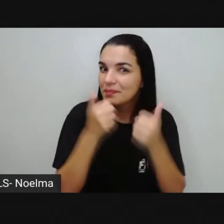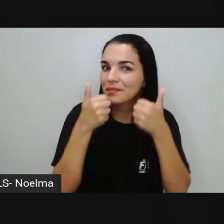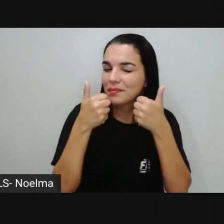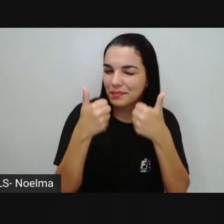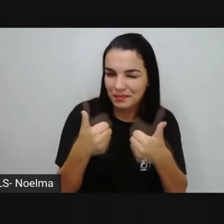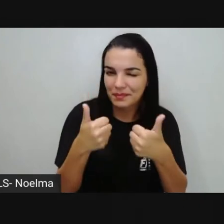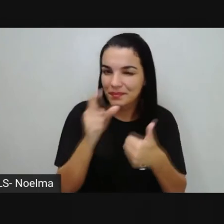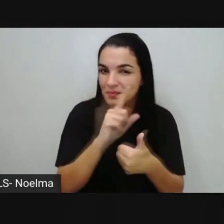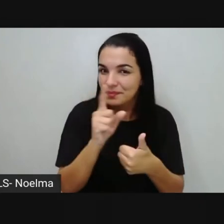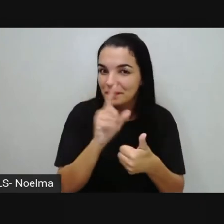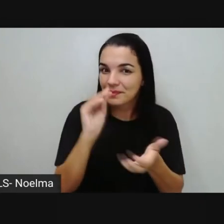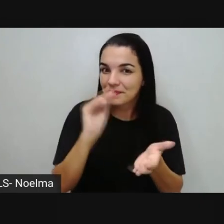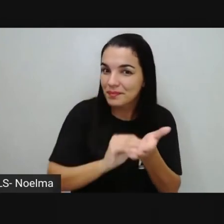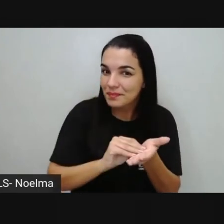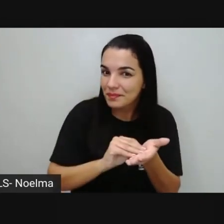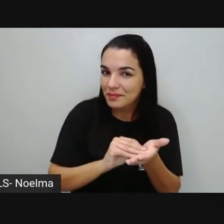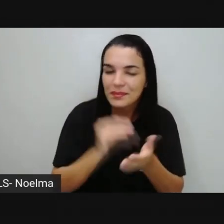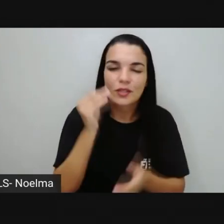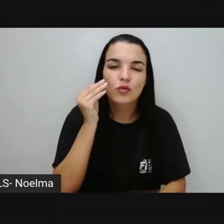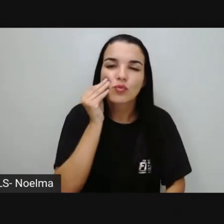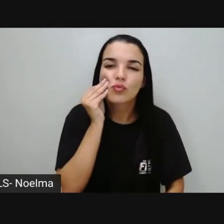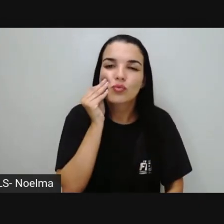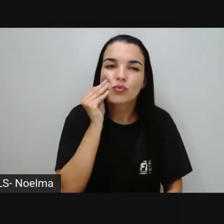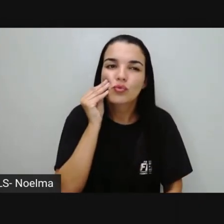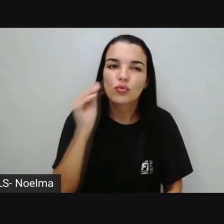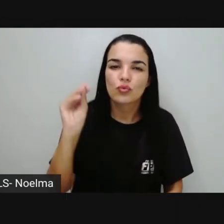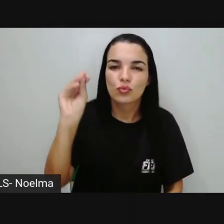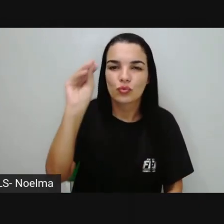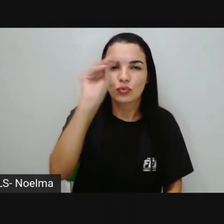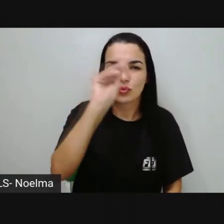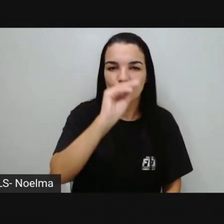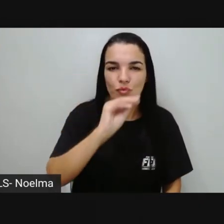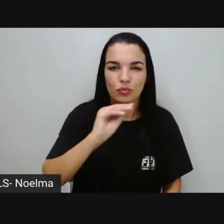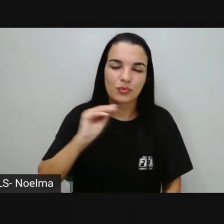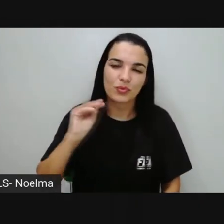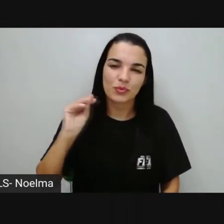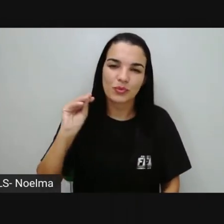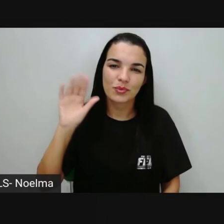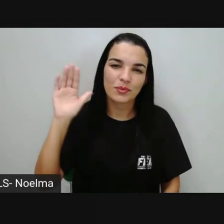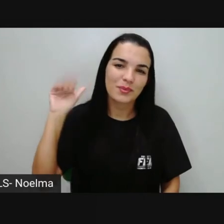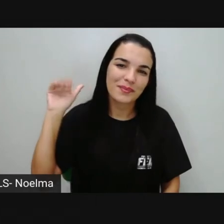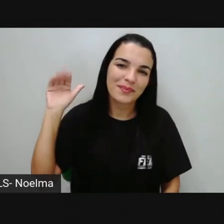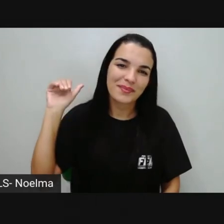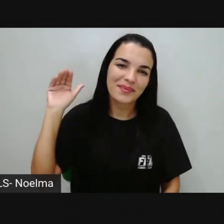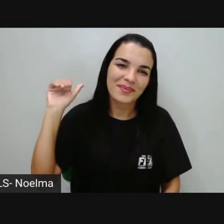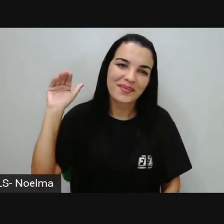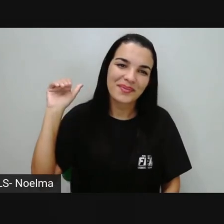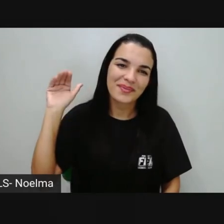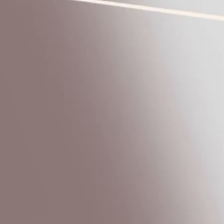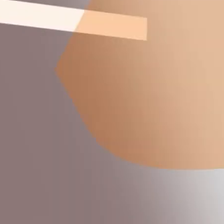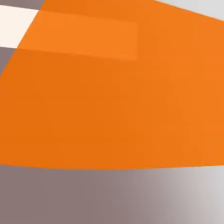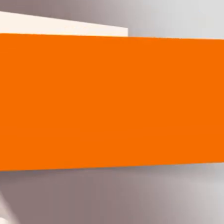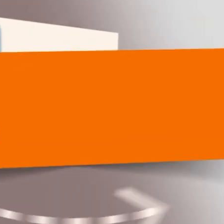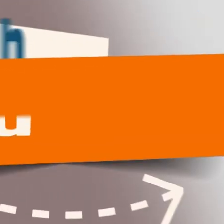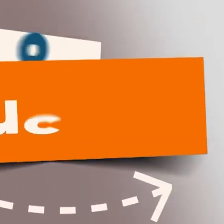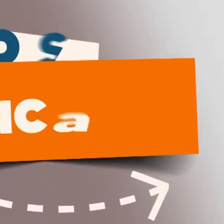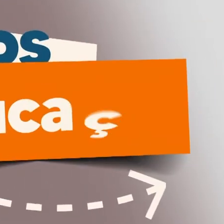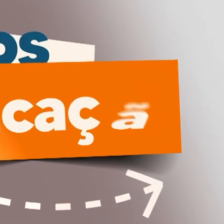aula. Não percam, tá? Beijinhos no coração de cada um de vocês e até amanhã. Tchau, tchau.